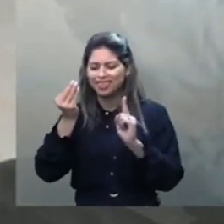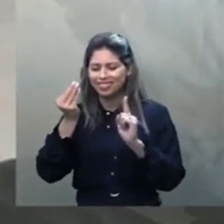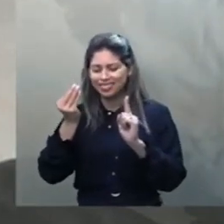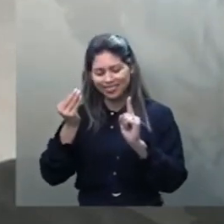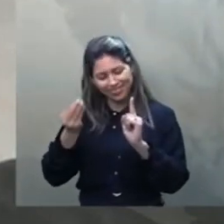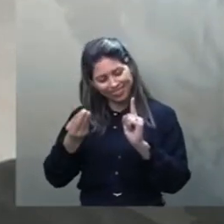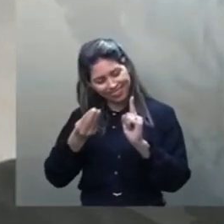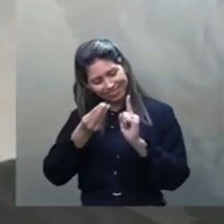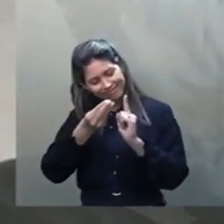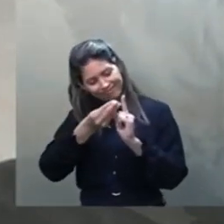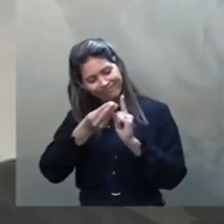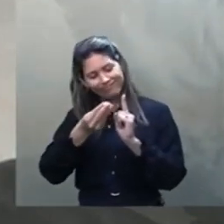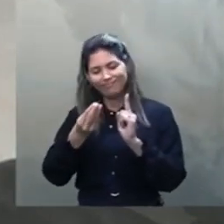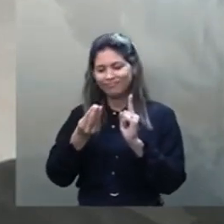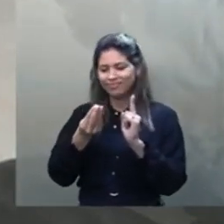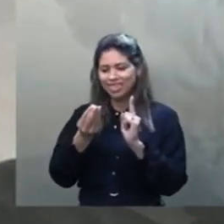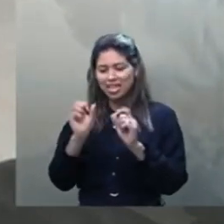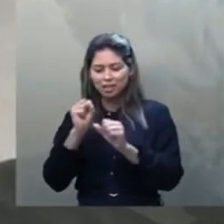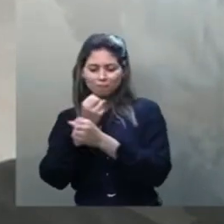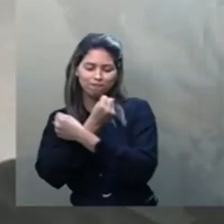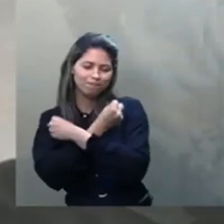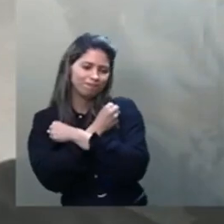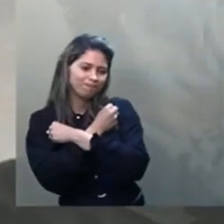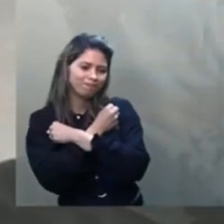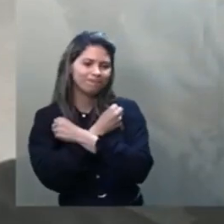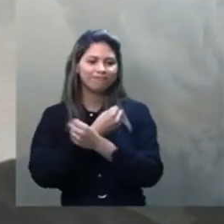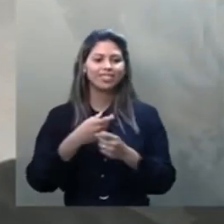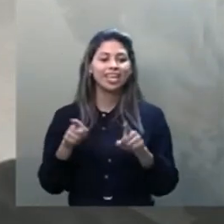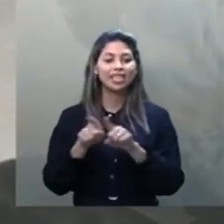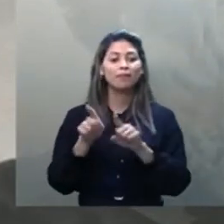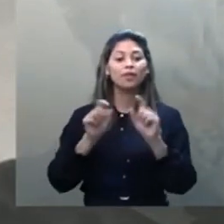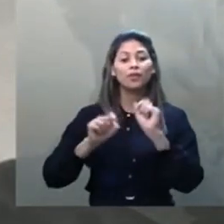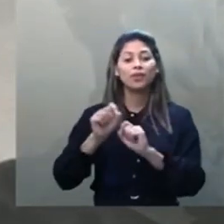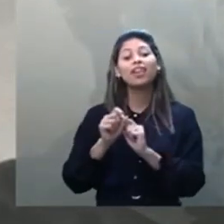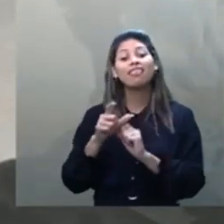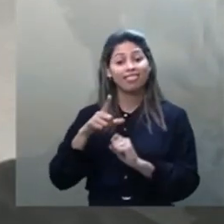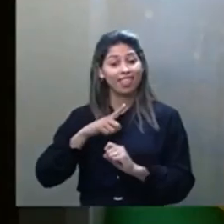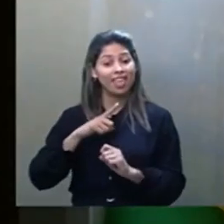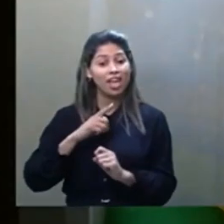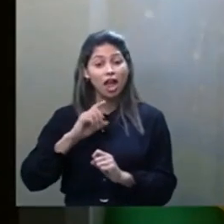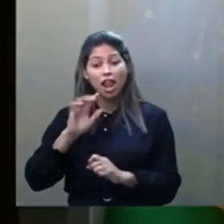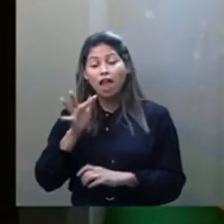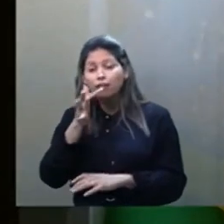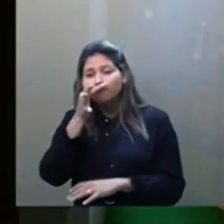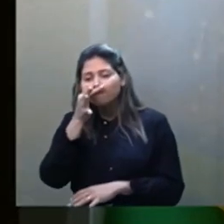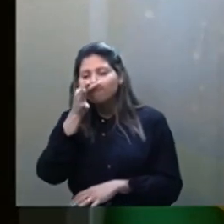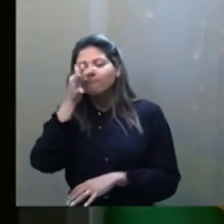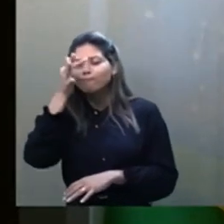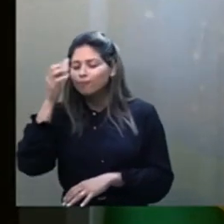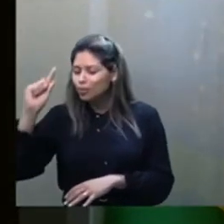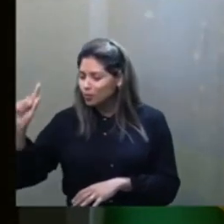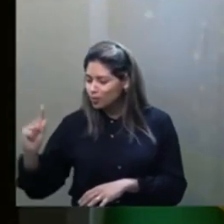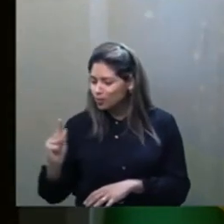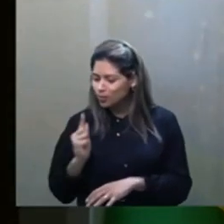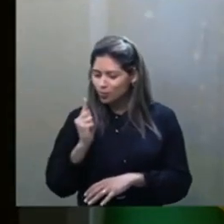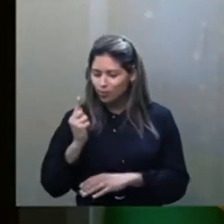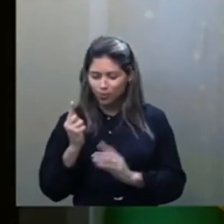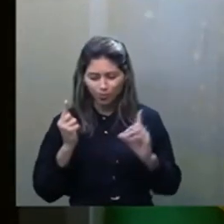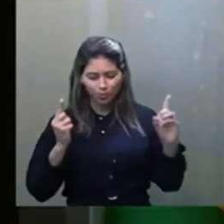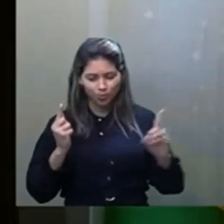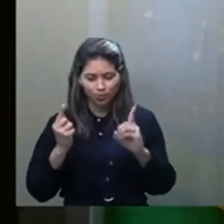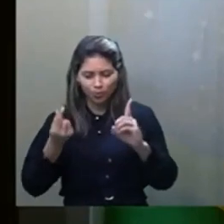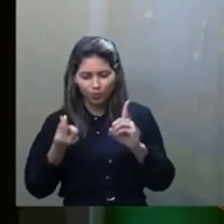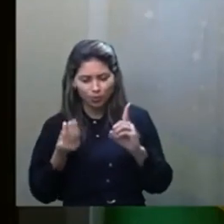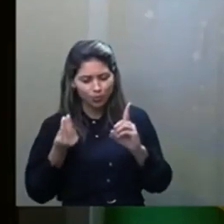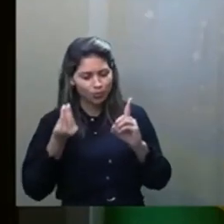tantos detalhes. Dessas que a gente encontra nas calçadas. E ela trouxe aquela florzinha e seu Chico, seu Chico, eu